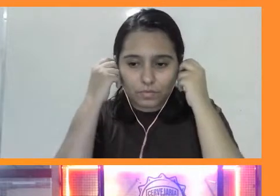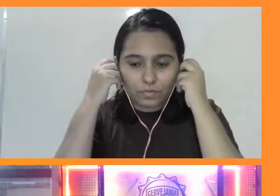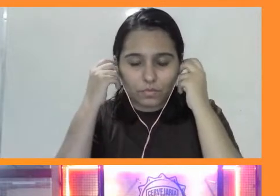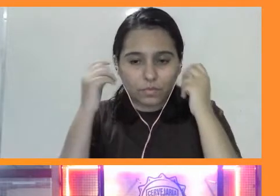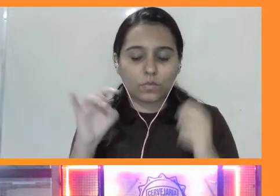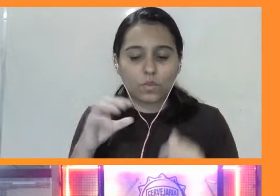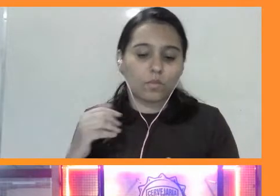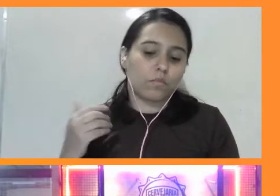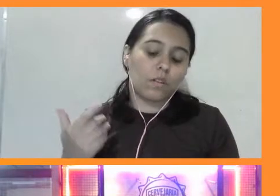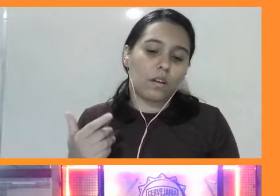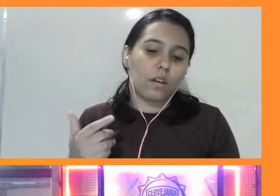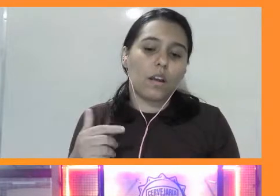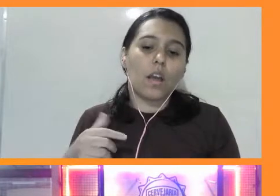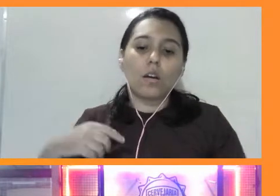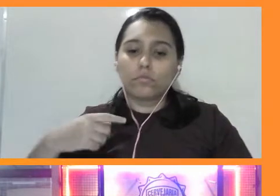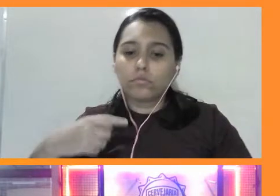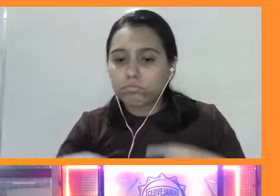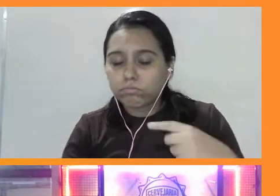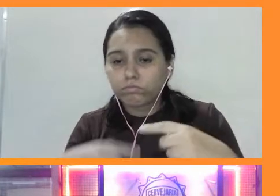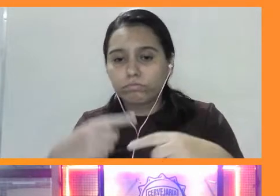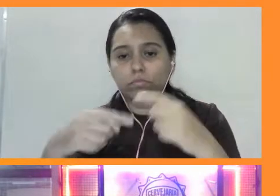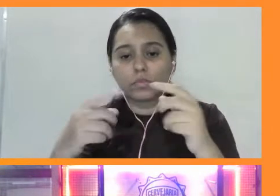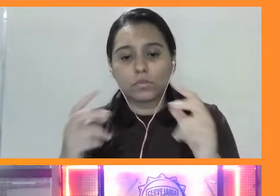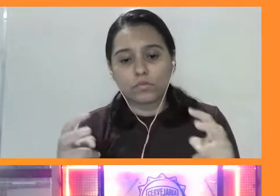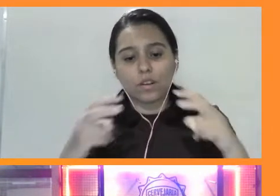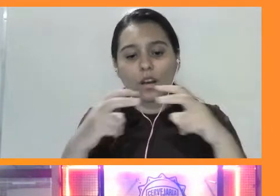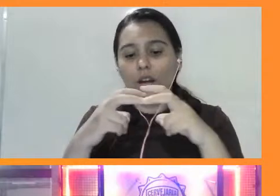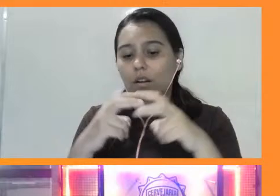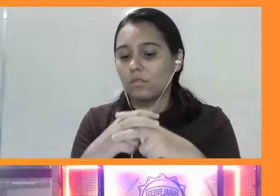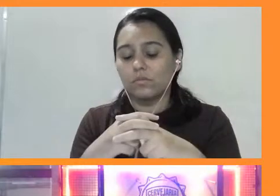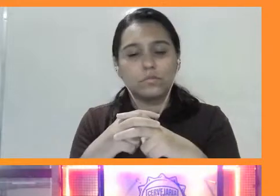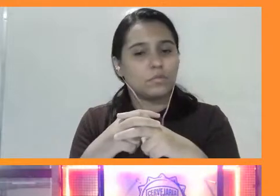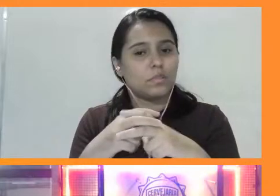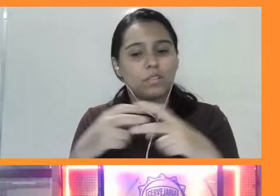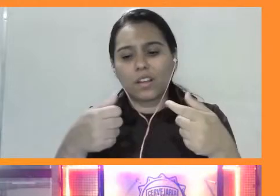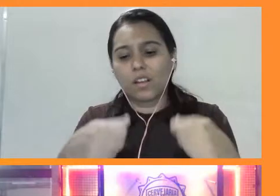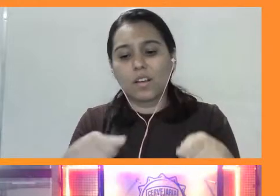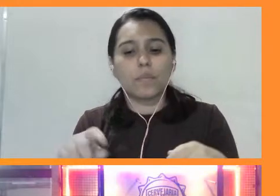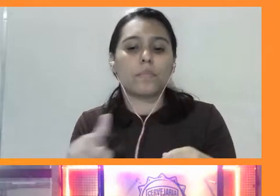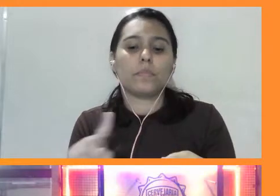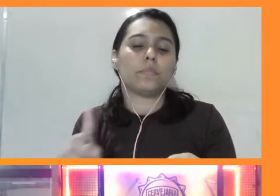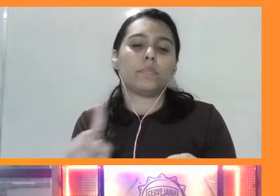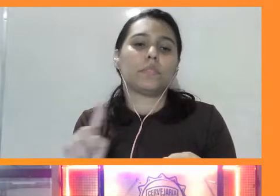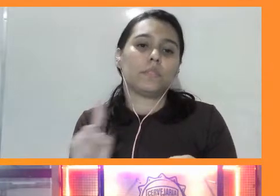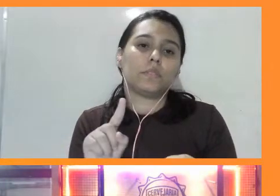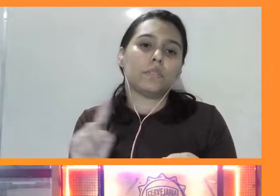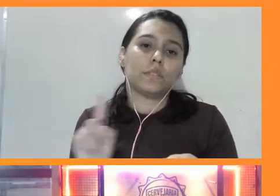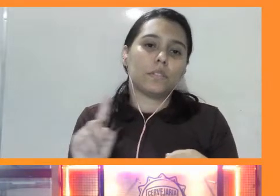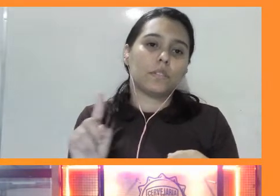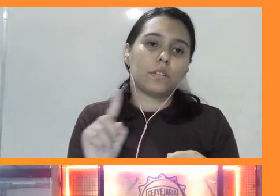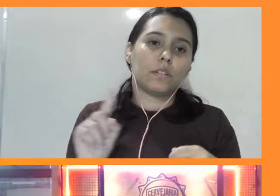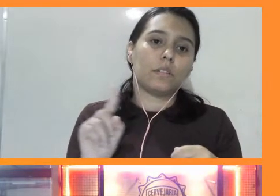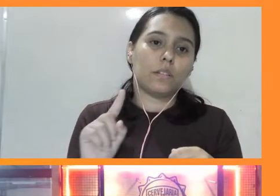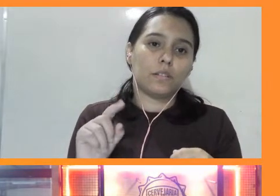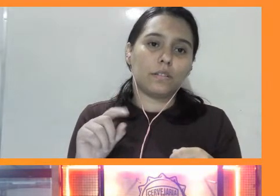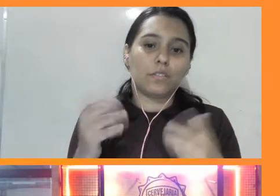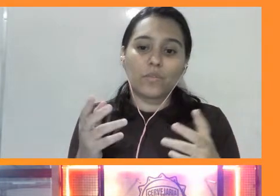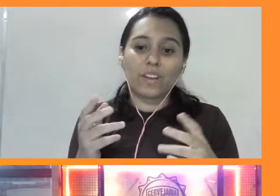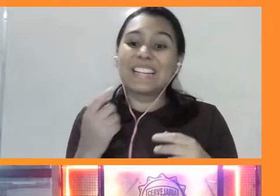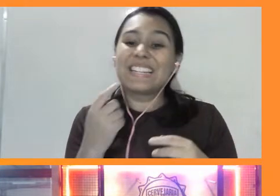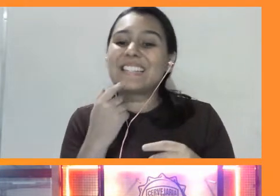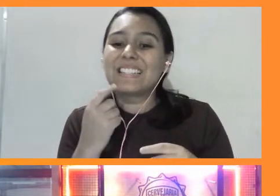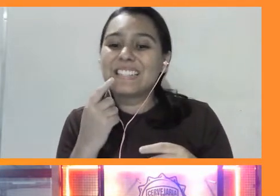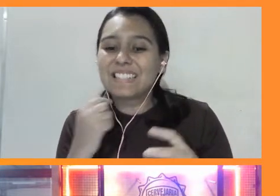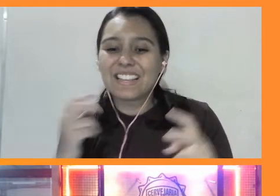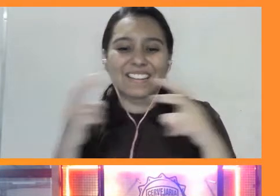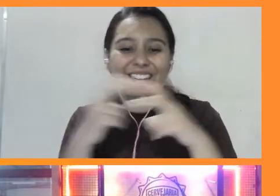formas, para que a luta não seja necessária. Não precisa entrar nas vias de fato. Não precisa rolar sangue, perder a cauda,